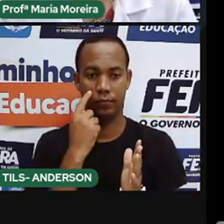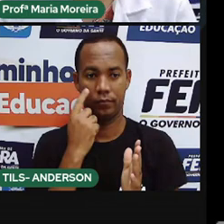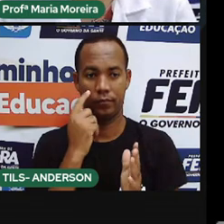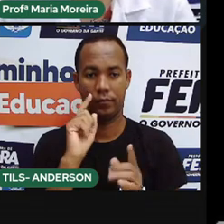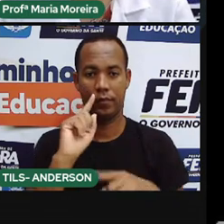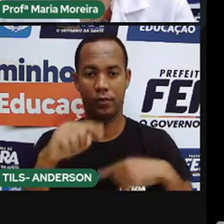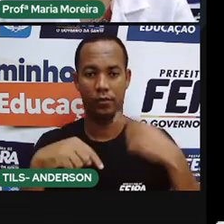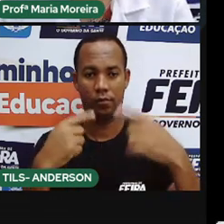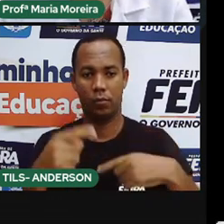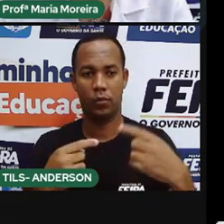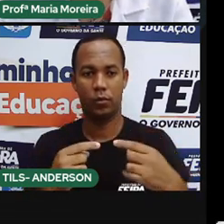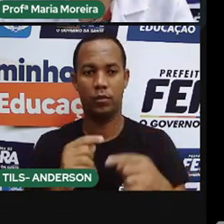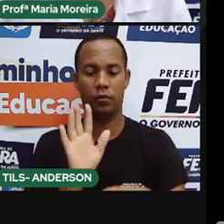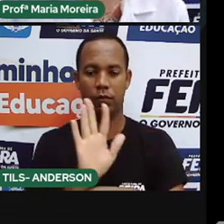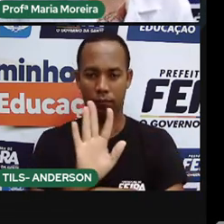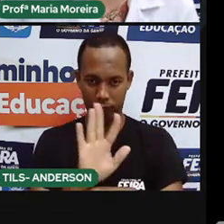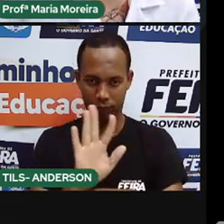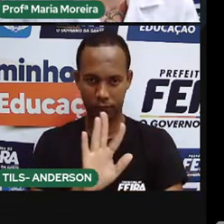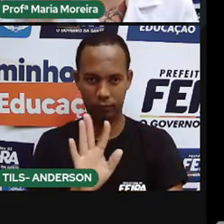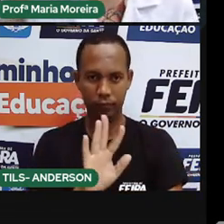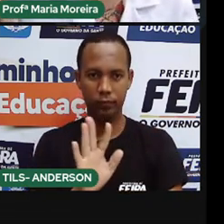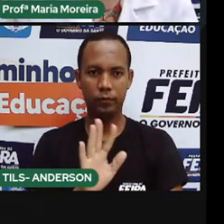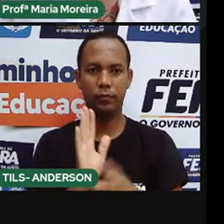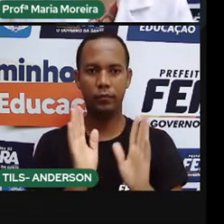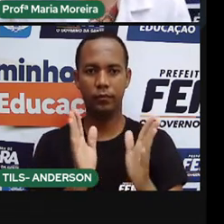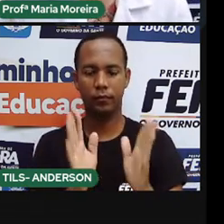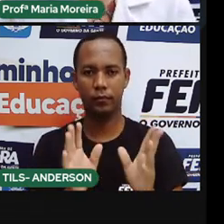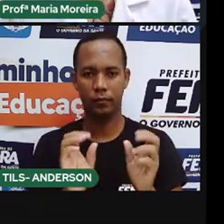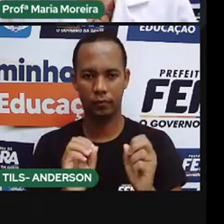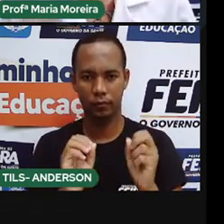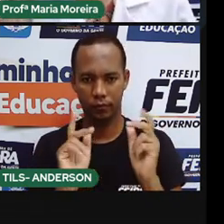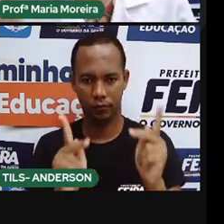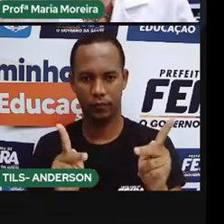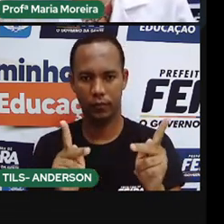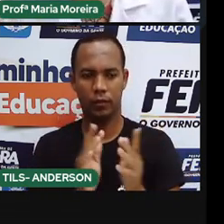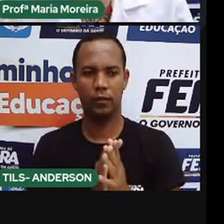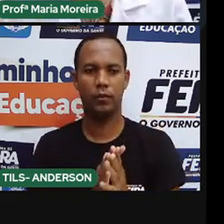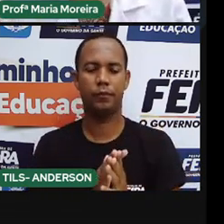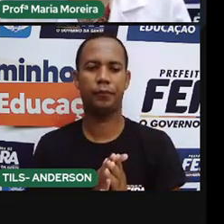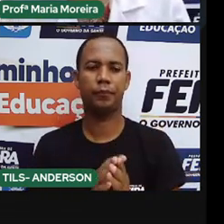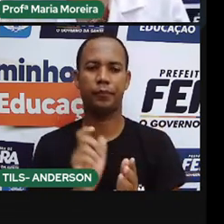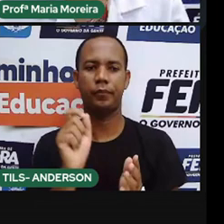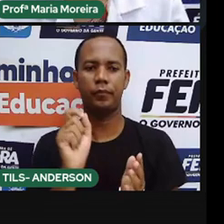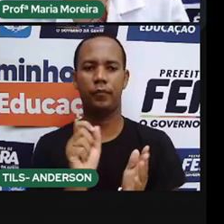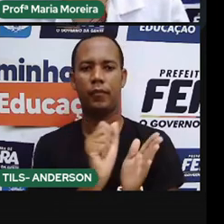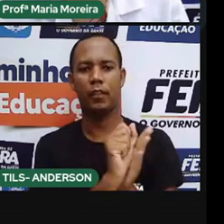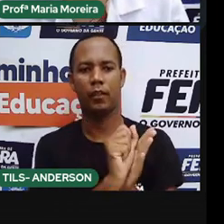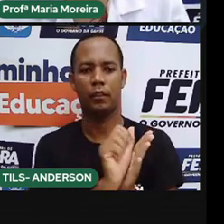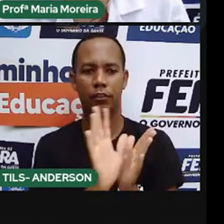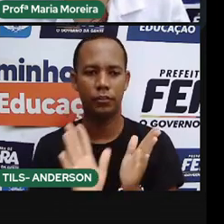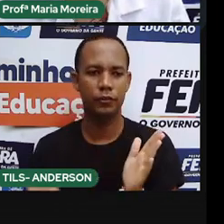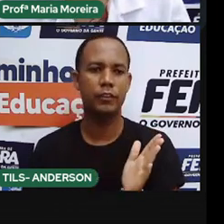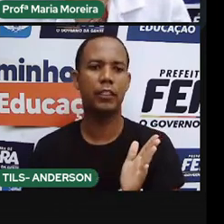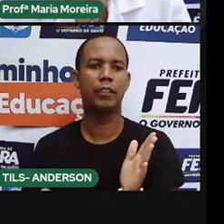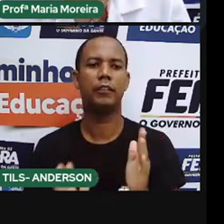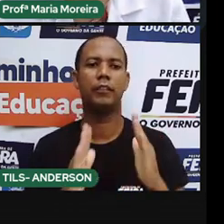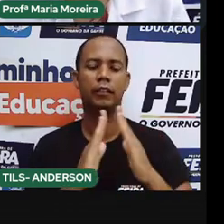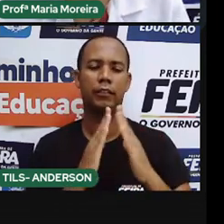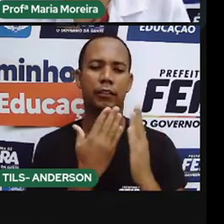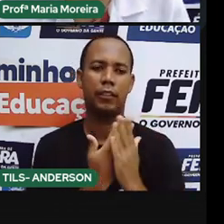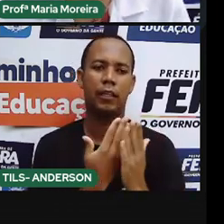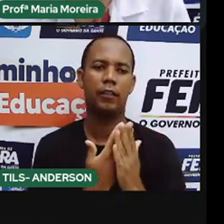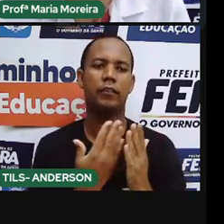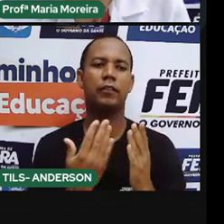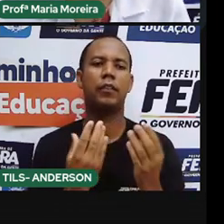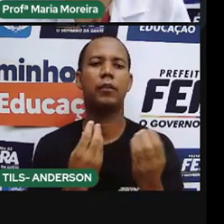Depois que vocês assistem ao vídeo por completo, né? Que vão ter esse tempo aí. Aí vocês vão fazer essa atividade vindo de casa, né? E o